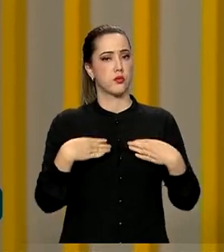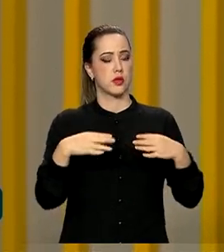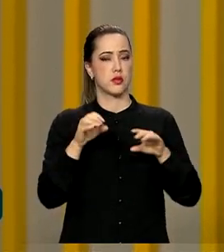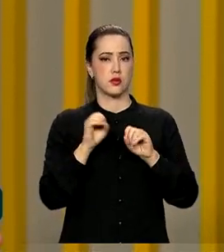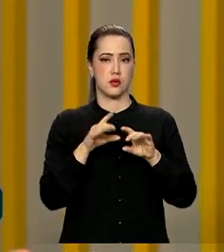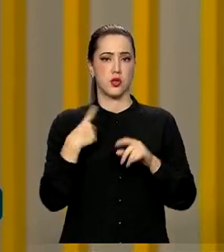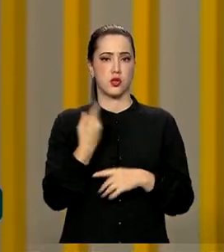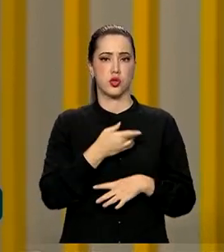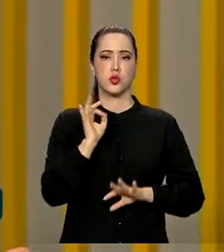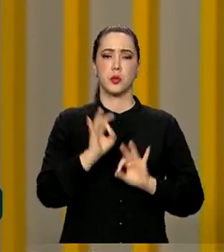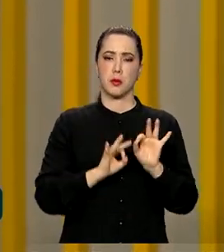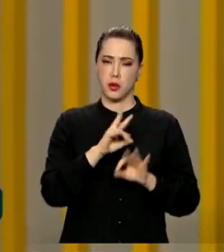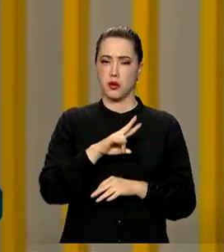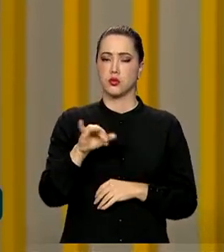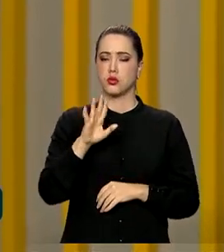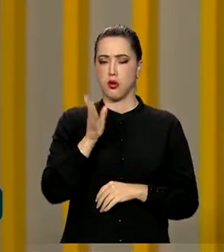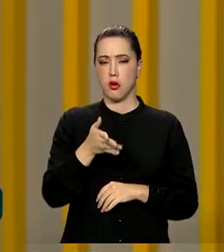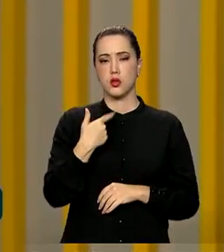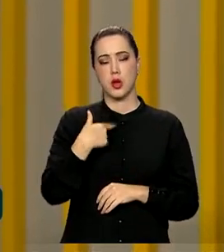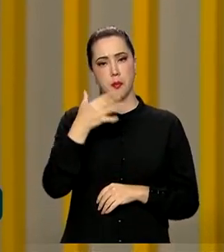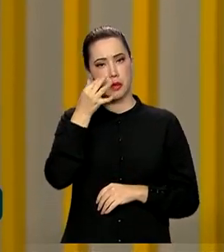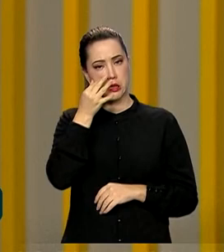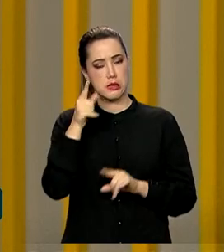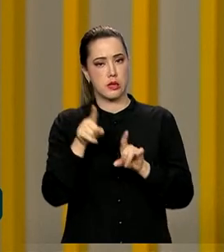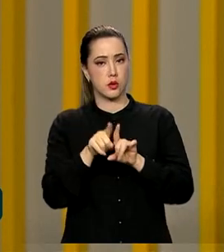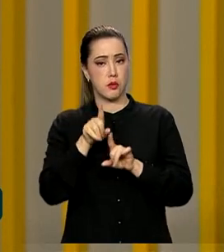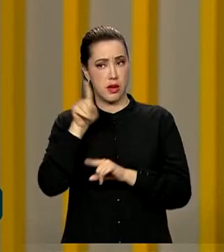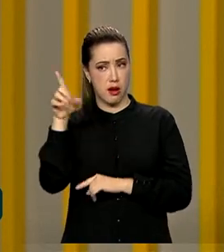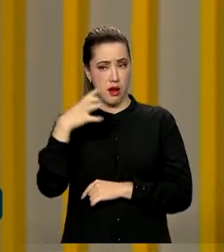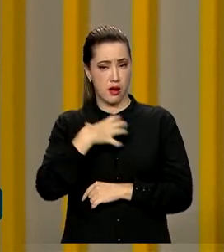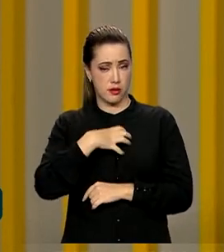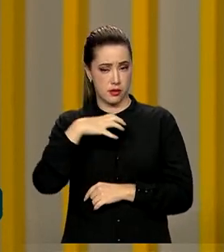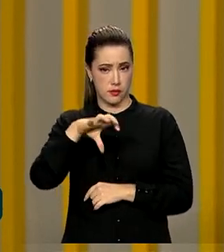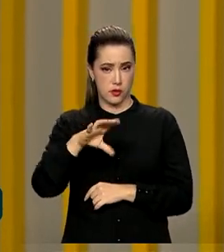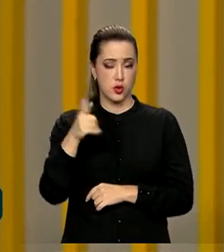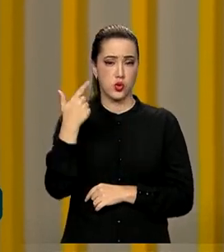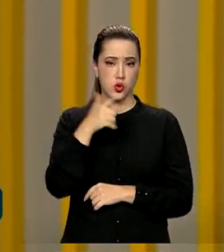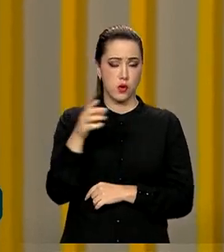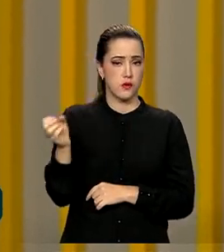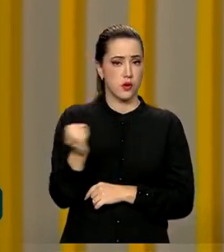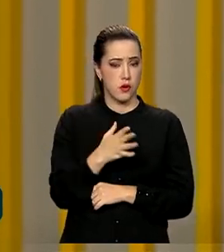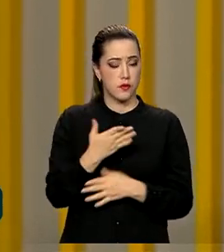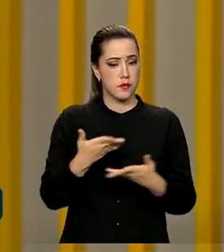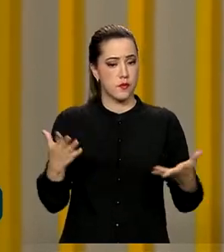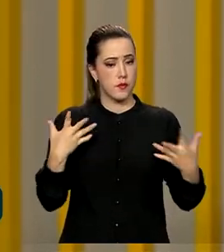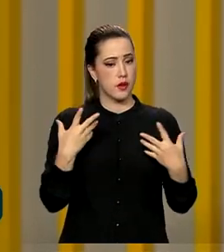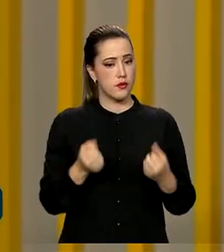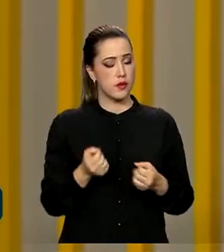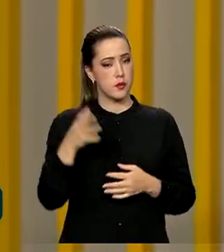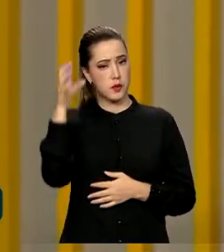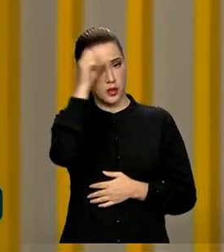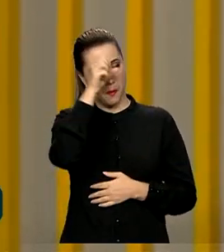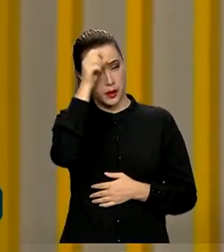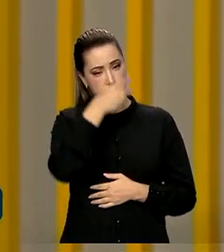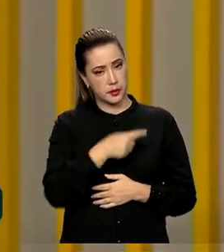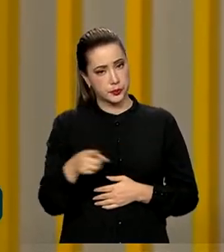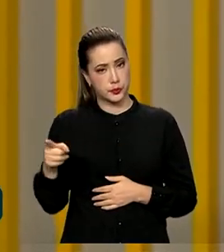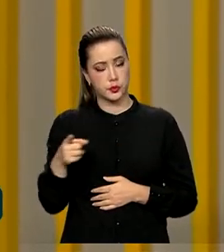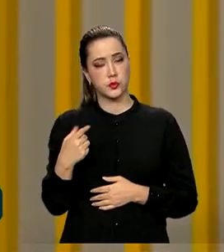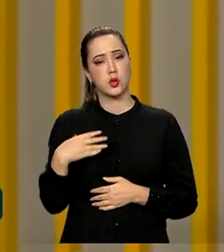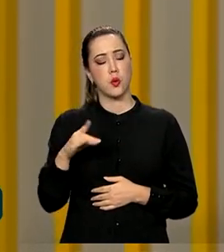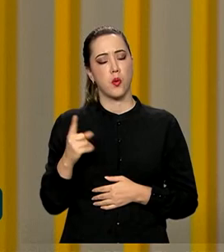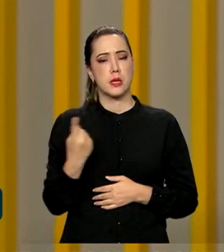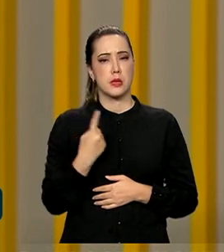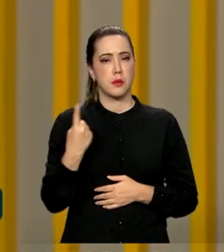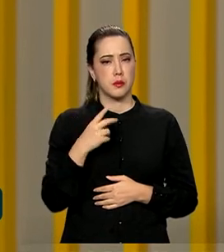preparados para fazer o mesmo atendimento presencial lá em Salvador. De novo, é uma coisa nova. Vamos estar aprendendo aí com essa